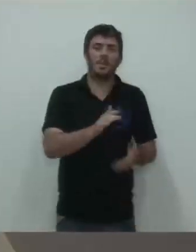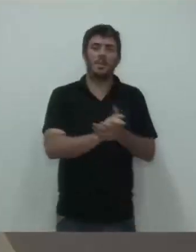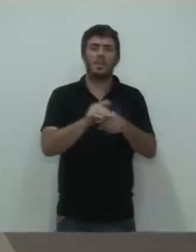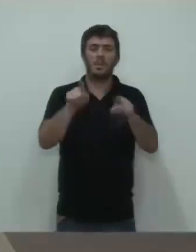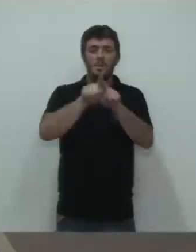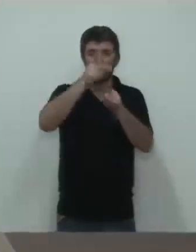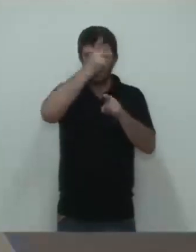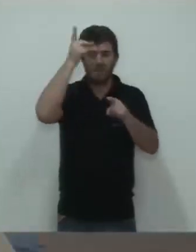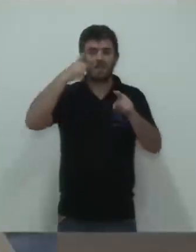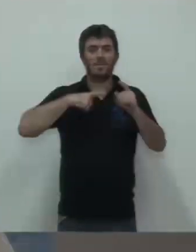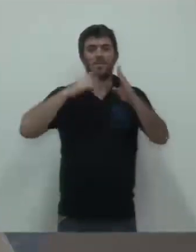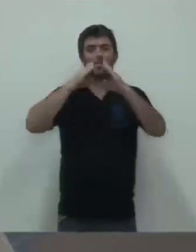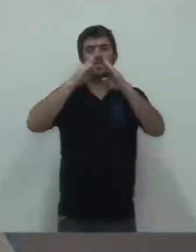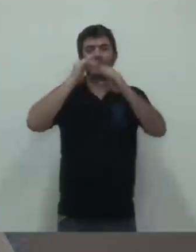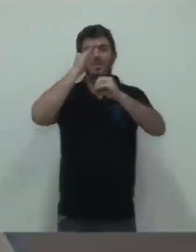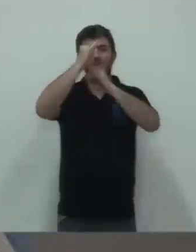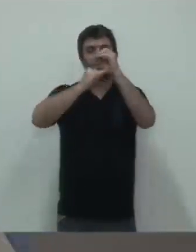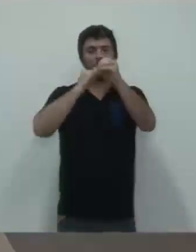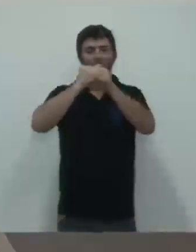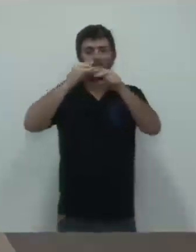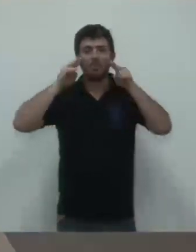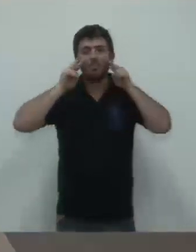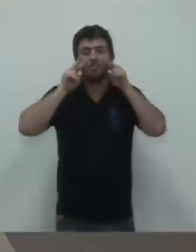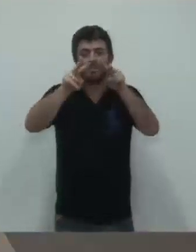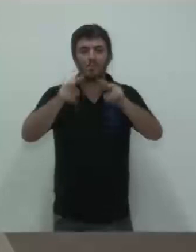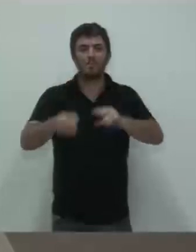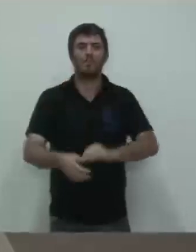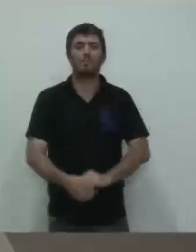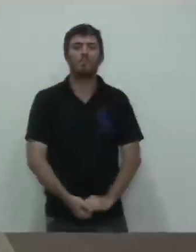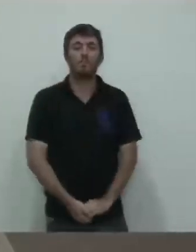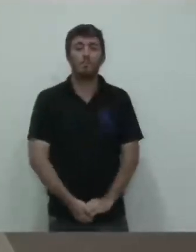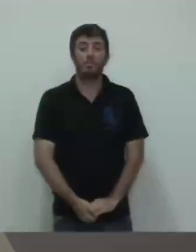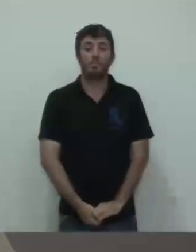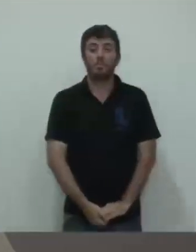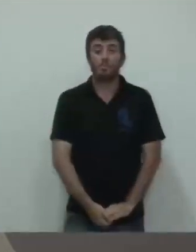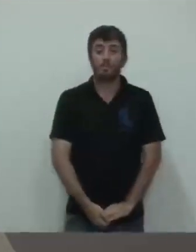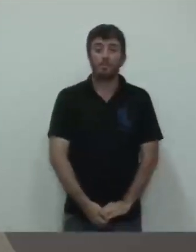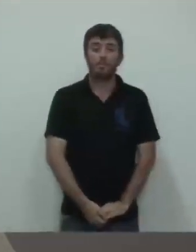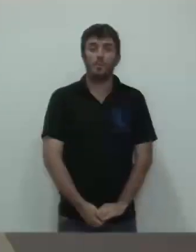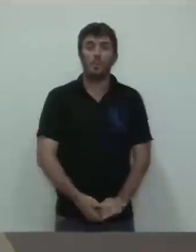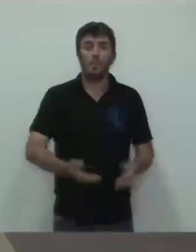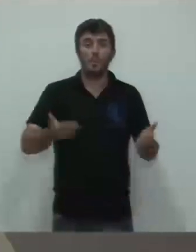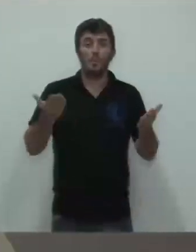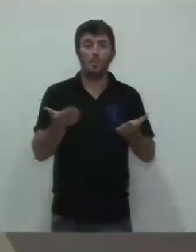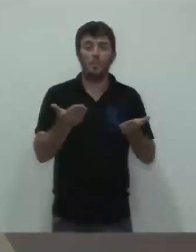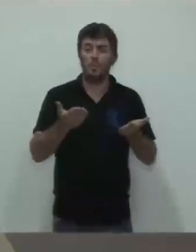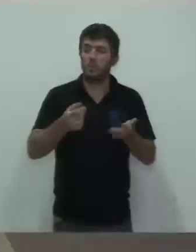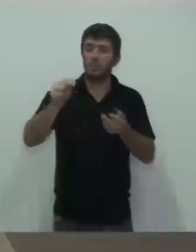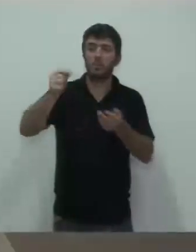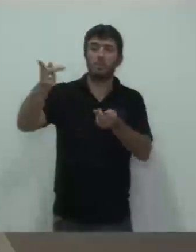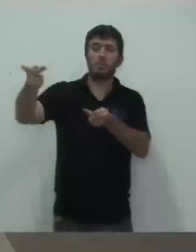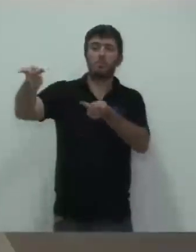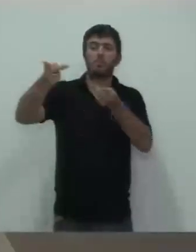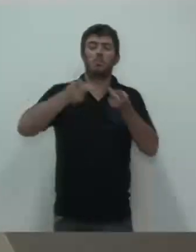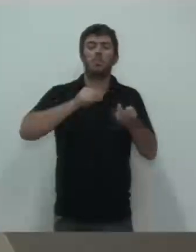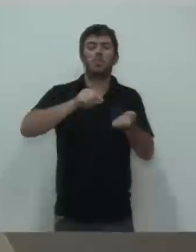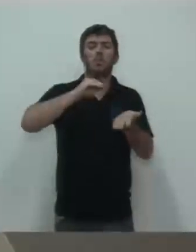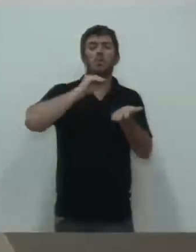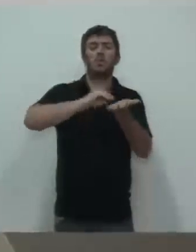internet. Senhor presidente, hoje nós tivemos aqui a visita do senhor secretário de